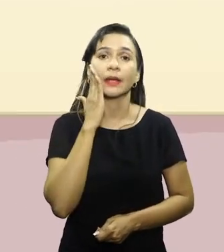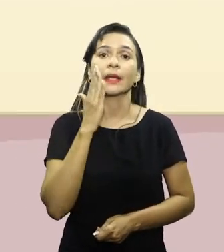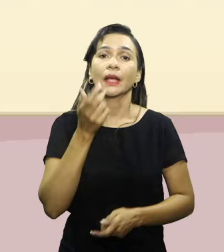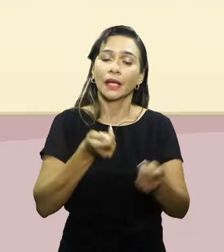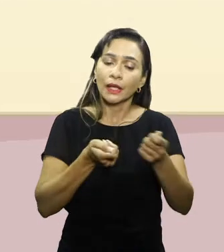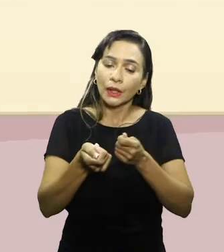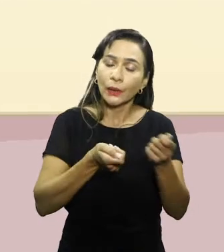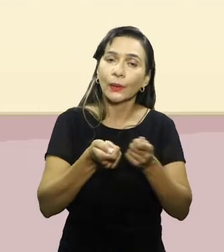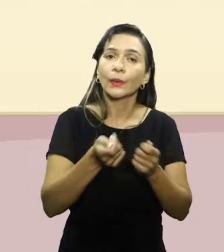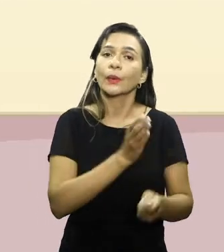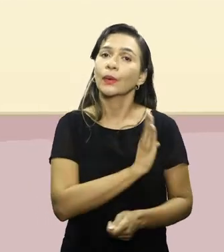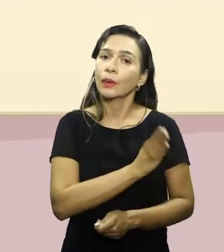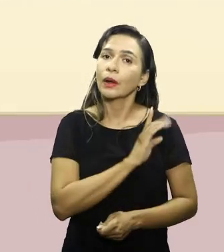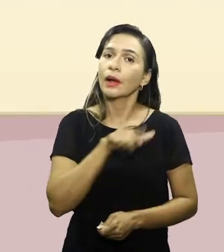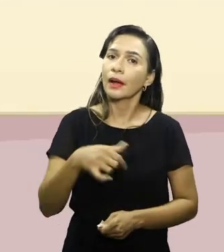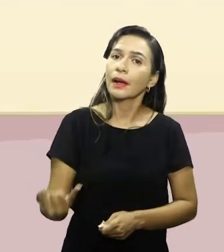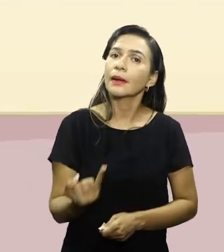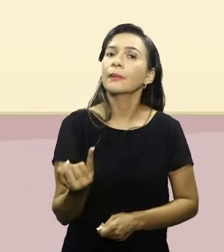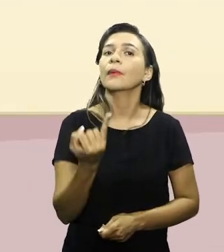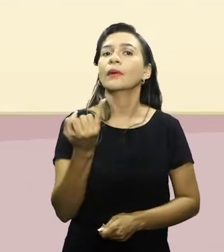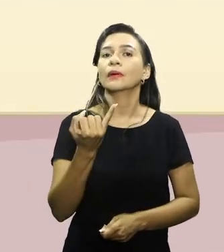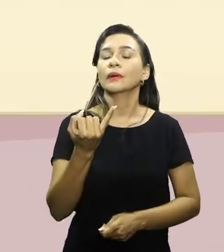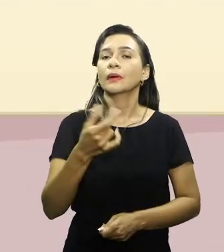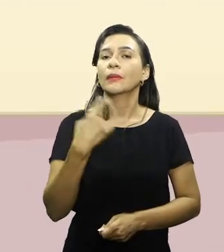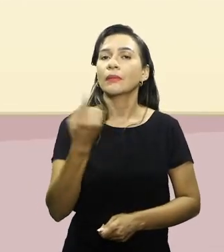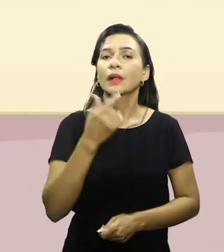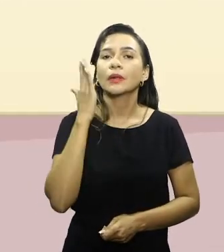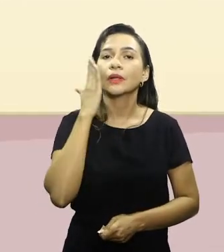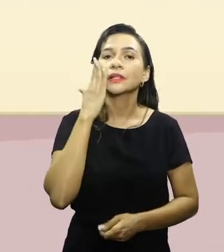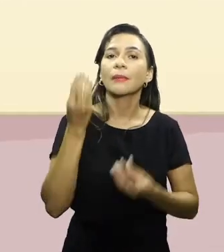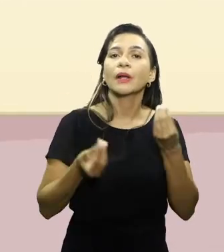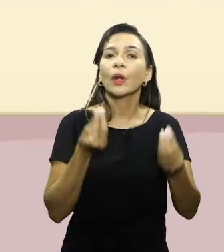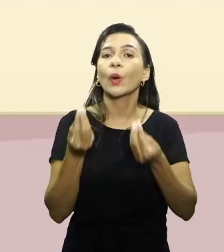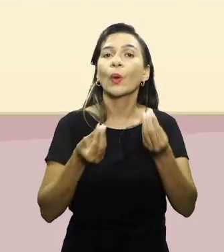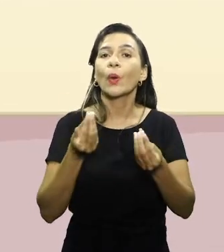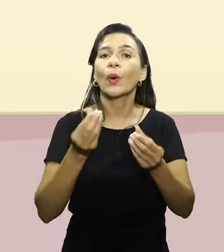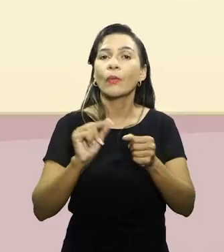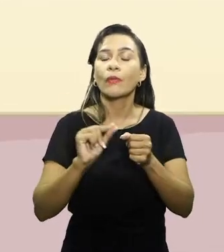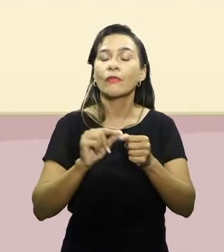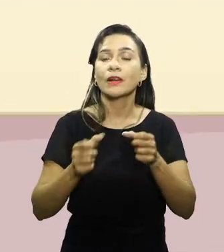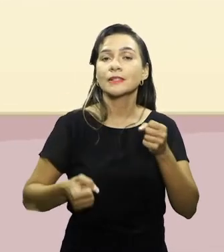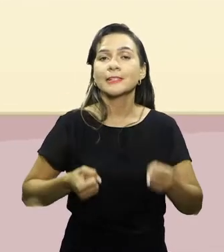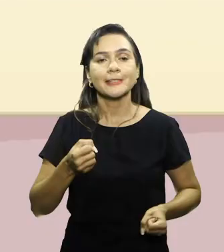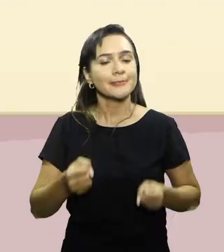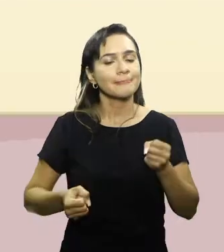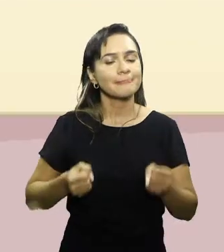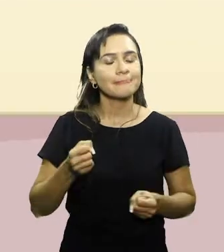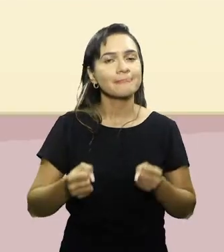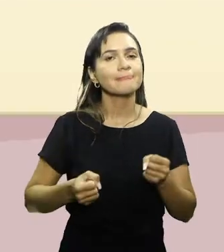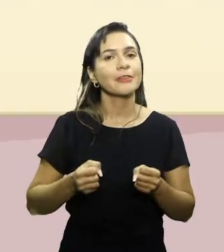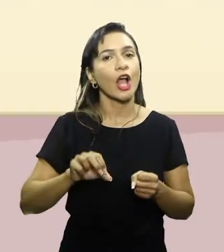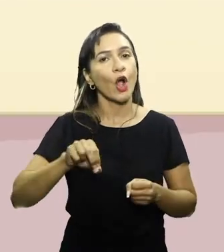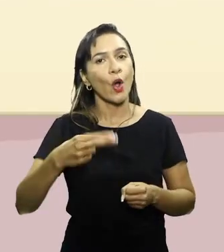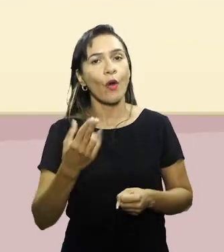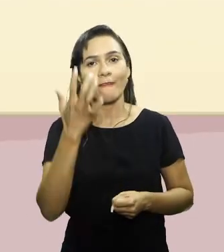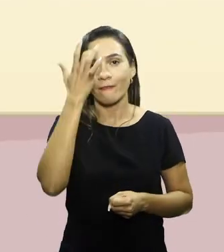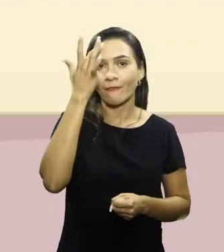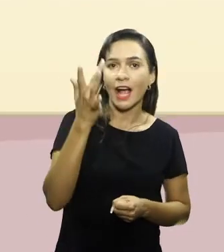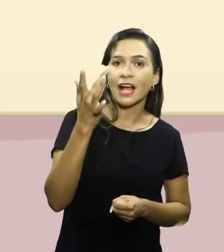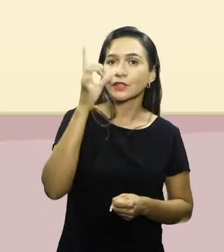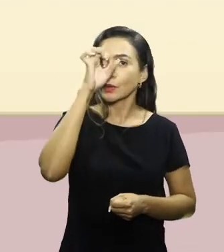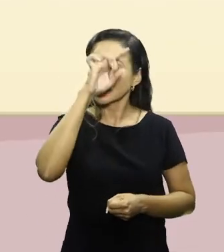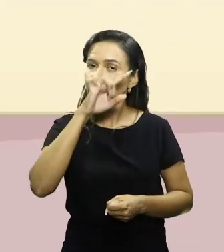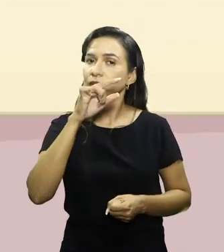controle dessa frequência cardíaca é fundamental para a intensidade do exercício, é você saber o quão difícil está sendo esse exercício, certo?